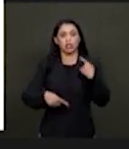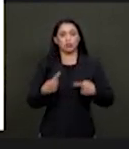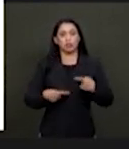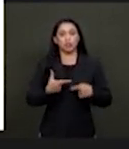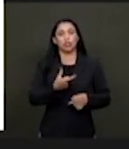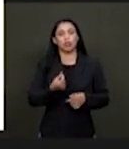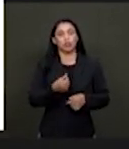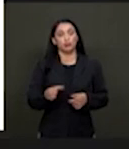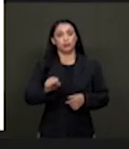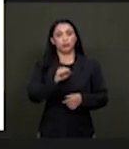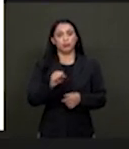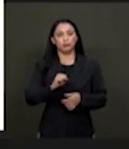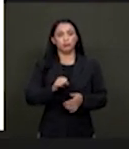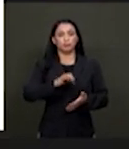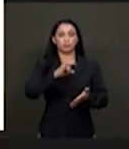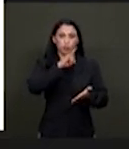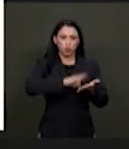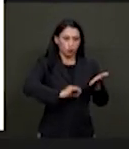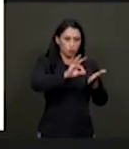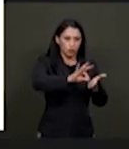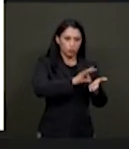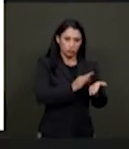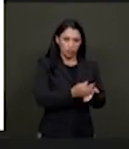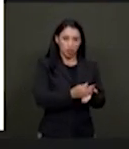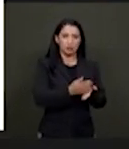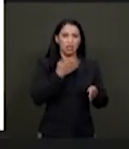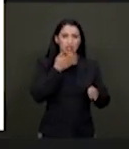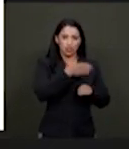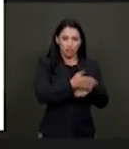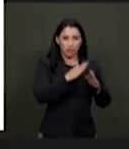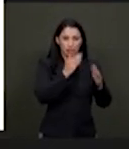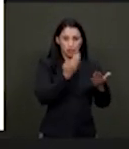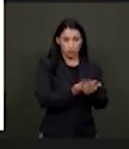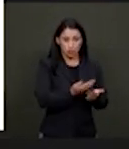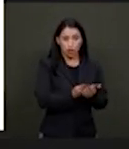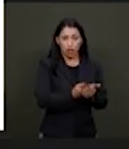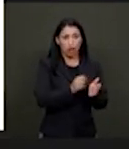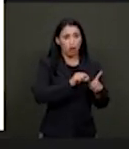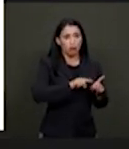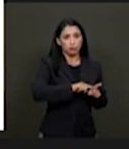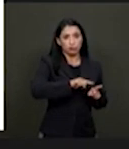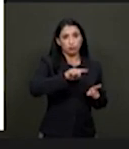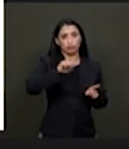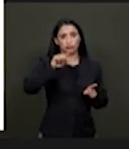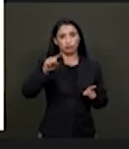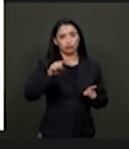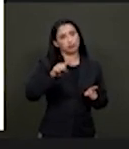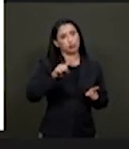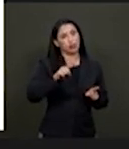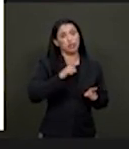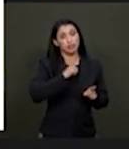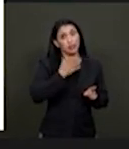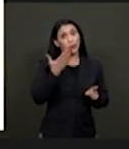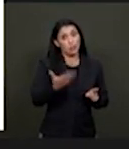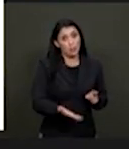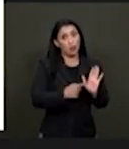2008, as matrículas já se direcionavam para a classe comum. Portanto, a série histórica de matrículas indica que a